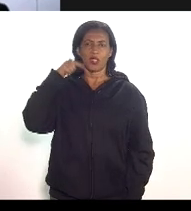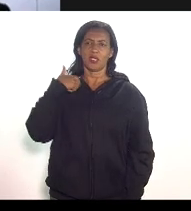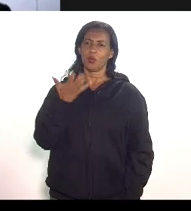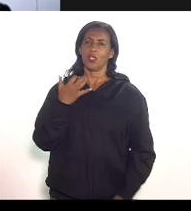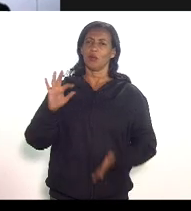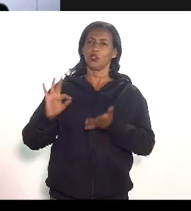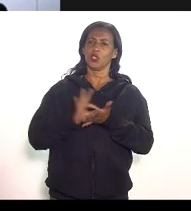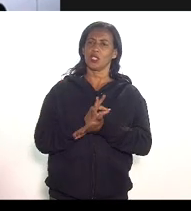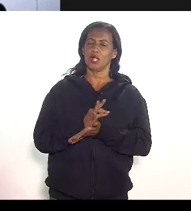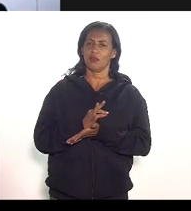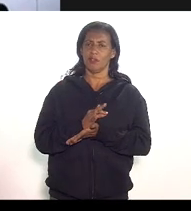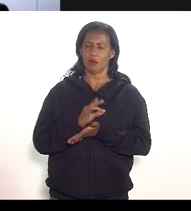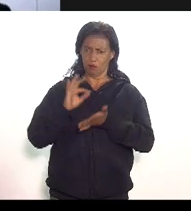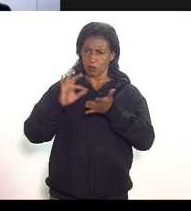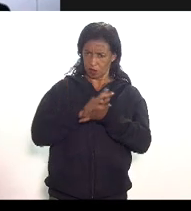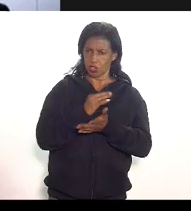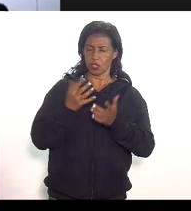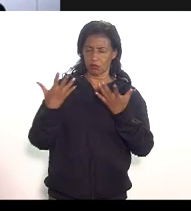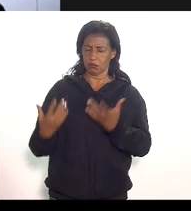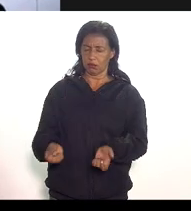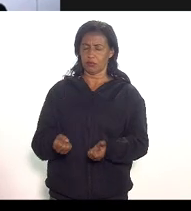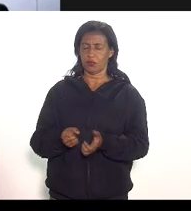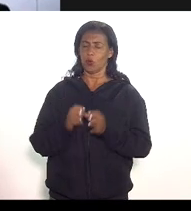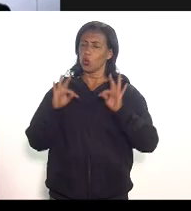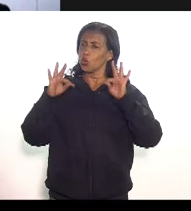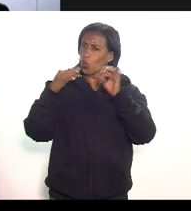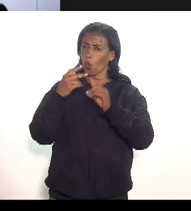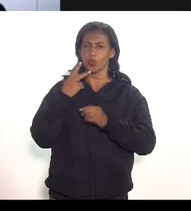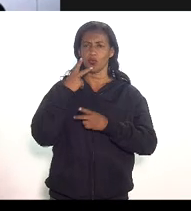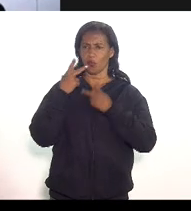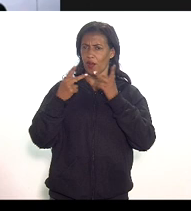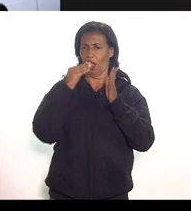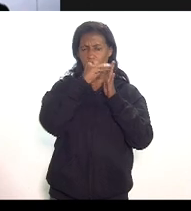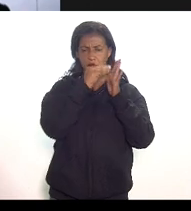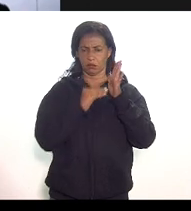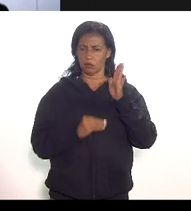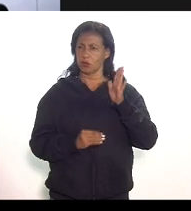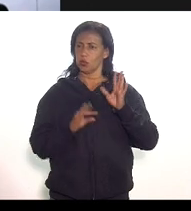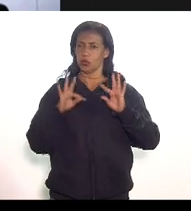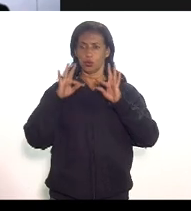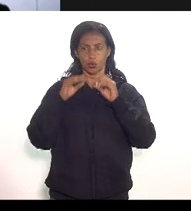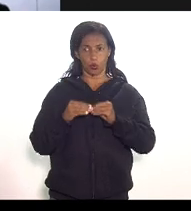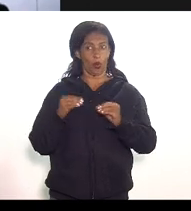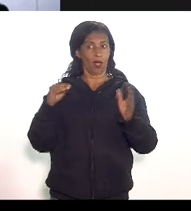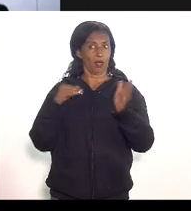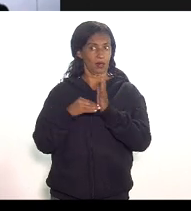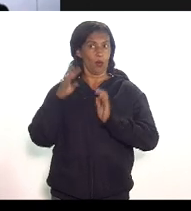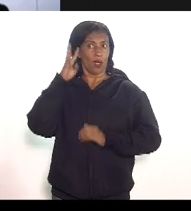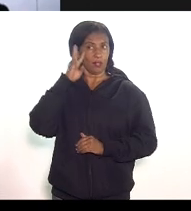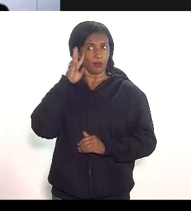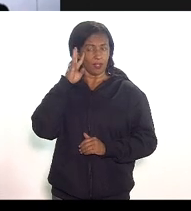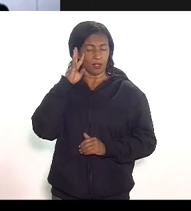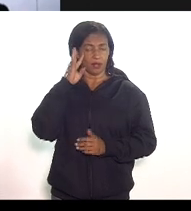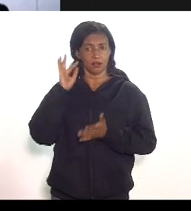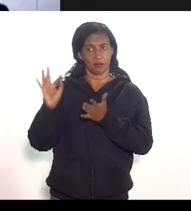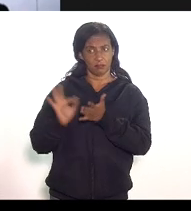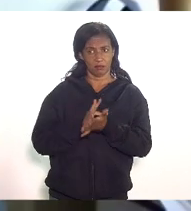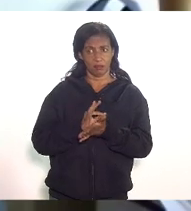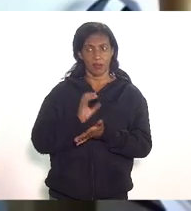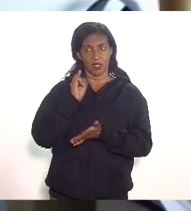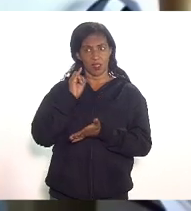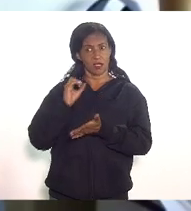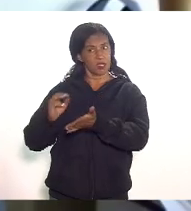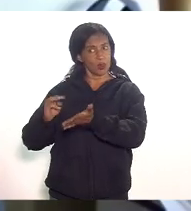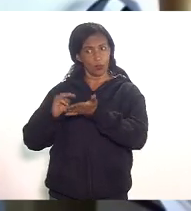será escrito todos falarão que chegue até quarta-feira porque se não